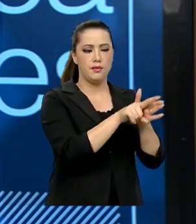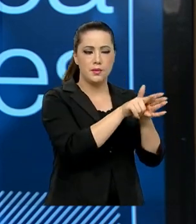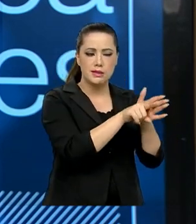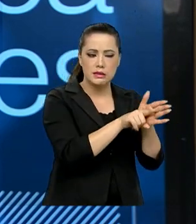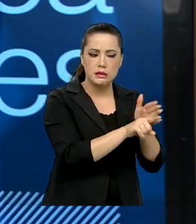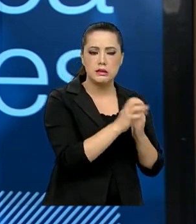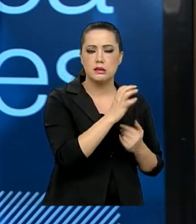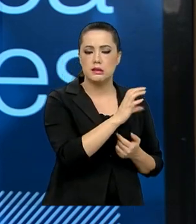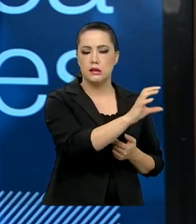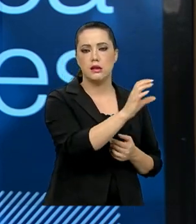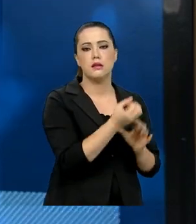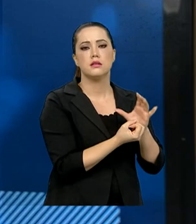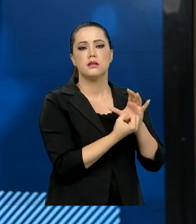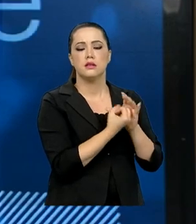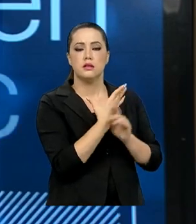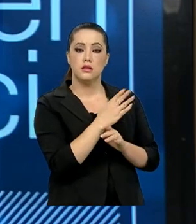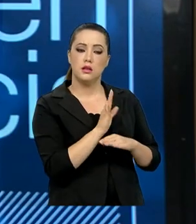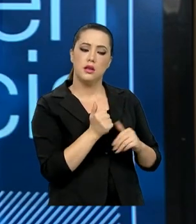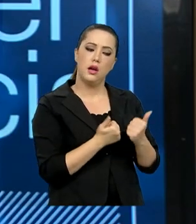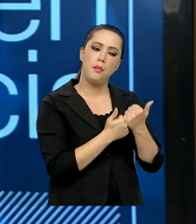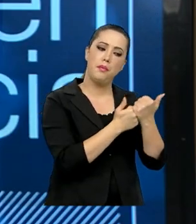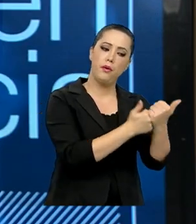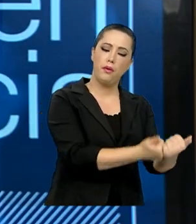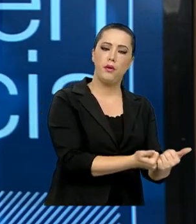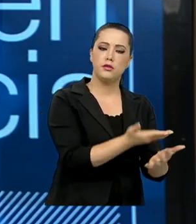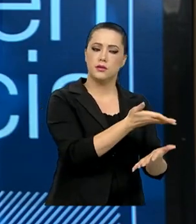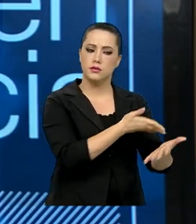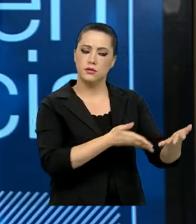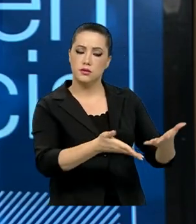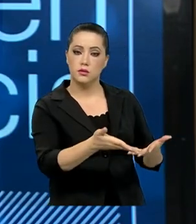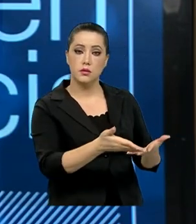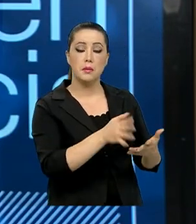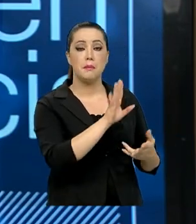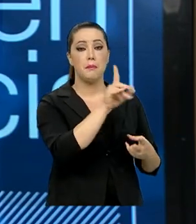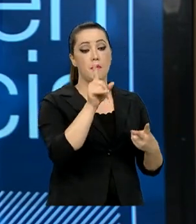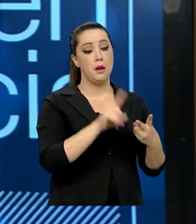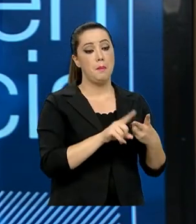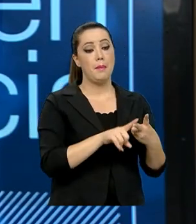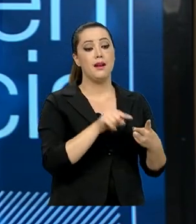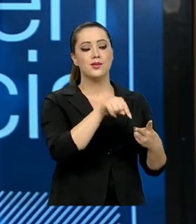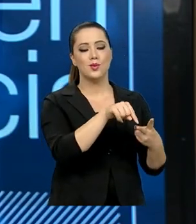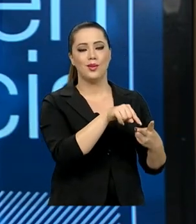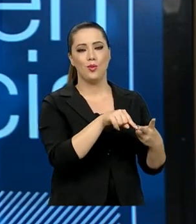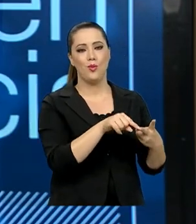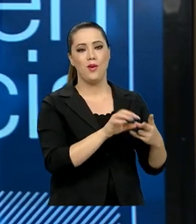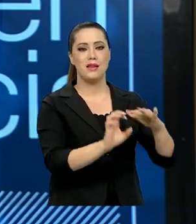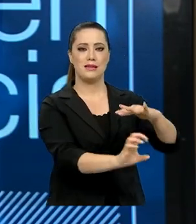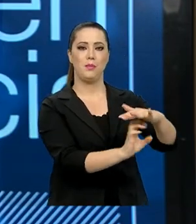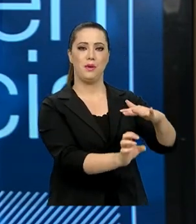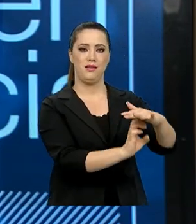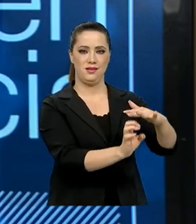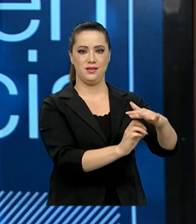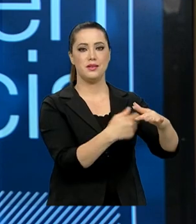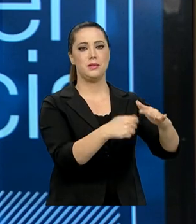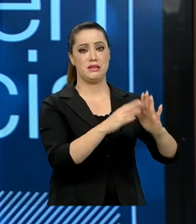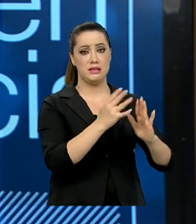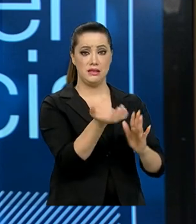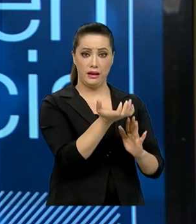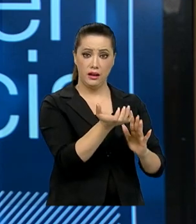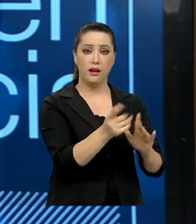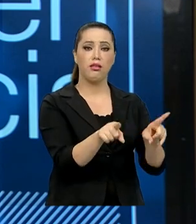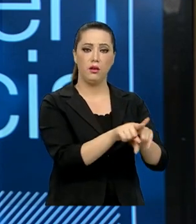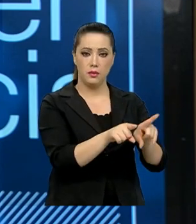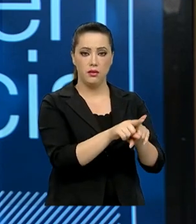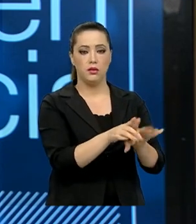cria e contribui para essa interlocução, mas o demandante é o setor empresarial e os